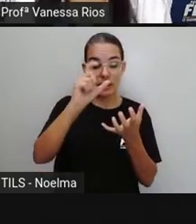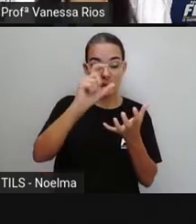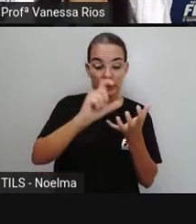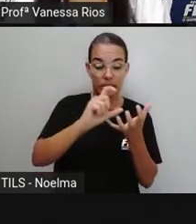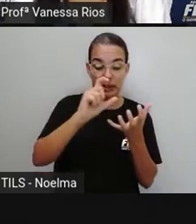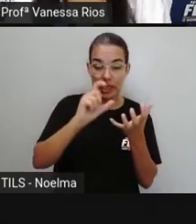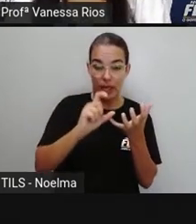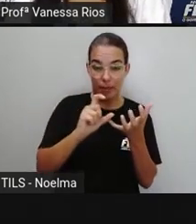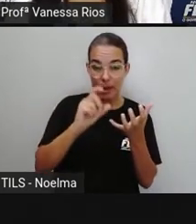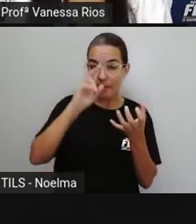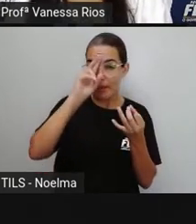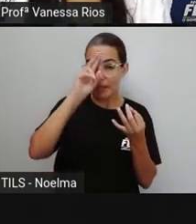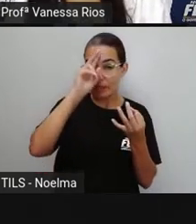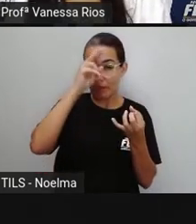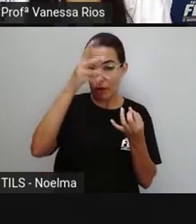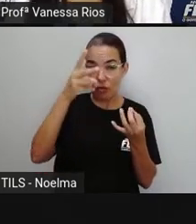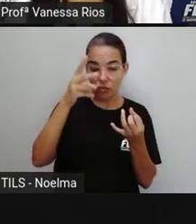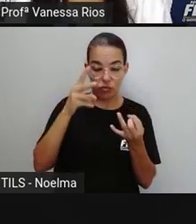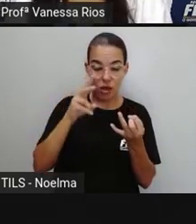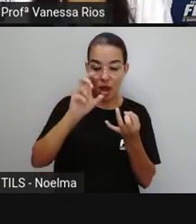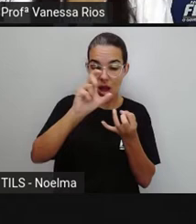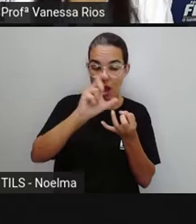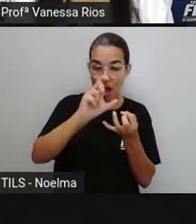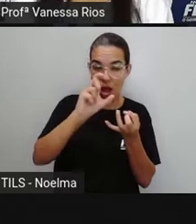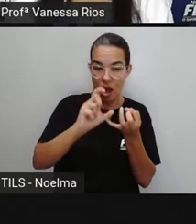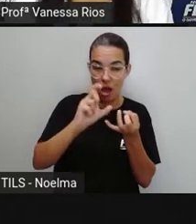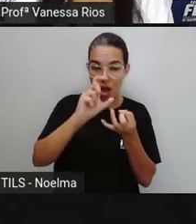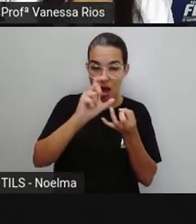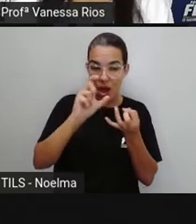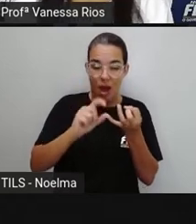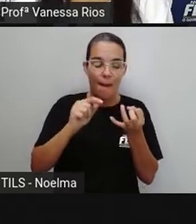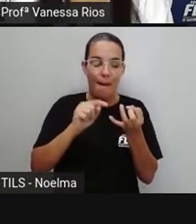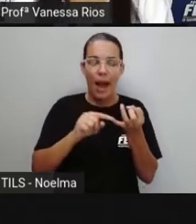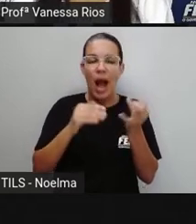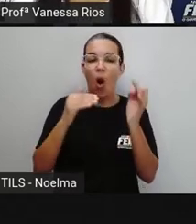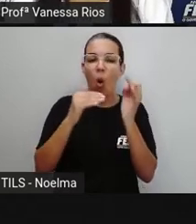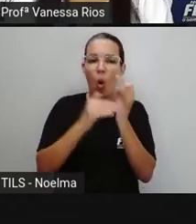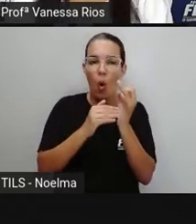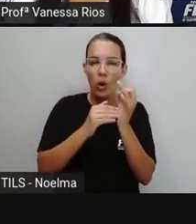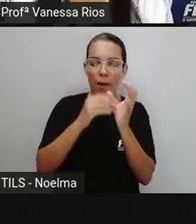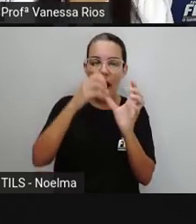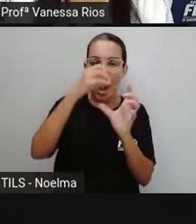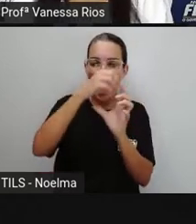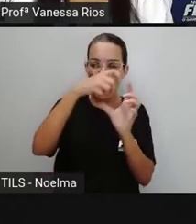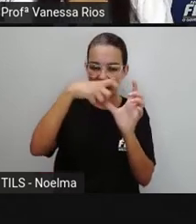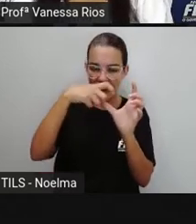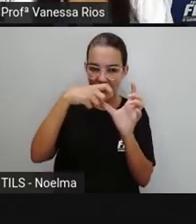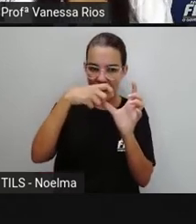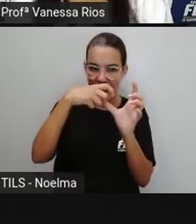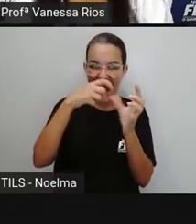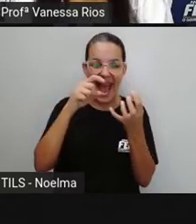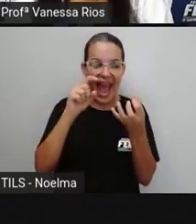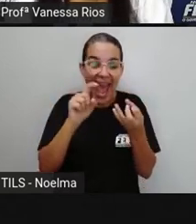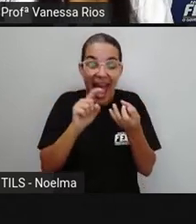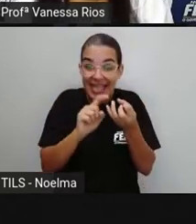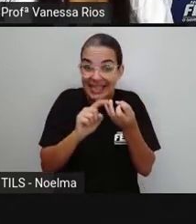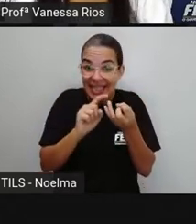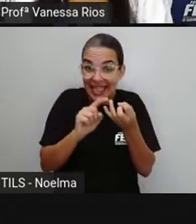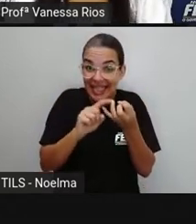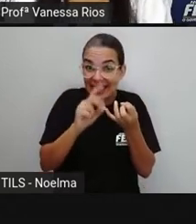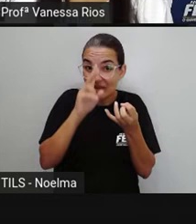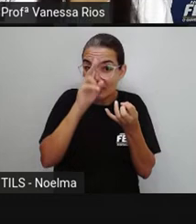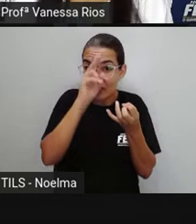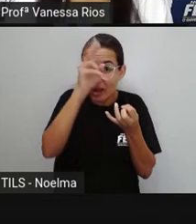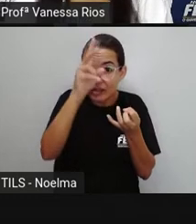até de vermelho, né? Uma cor diferente. E aí a gente observa que a localização dessas sílabas aí,